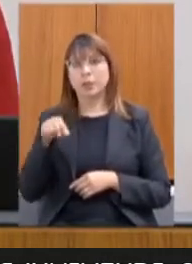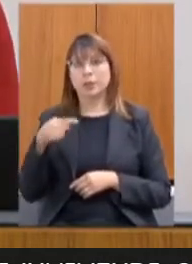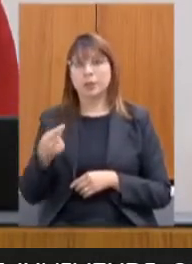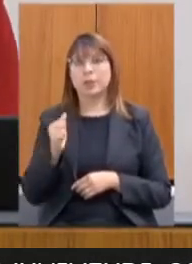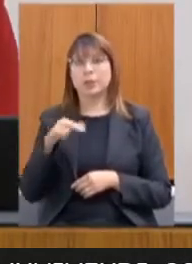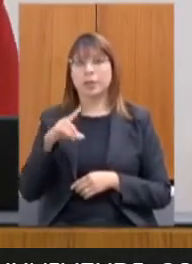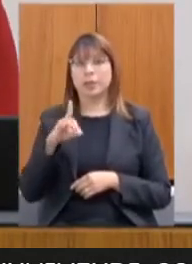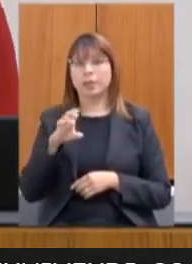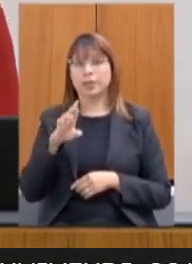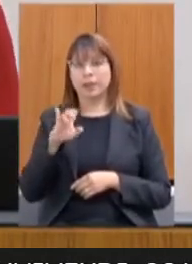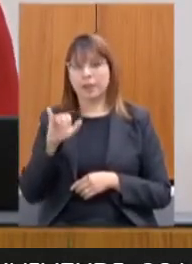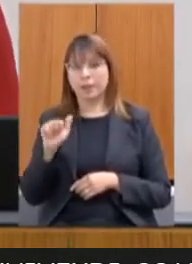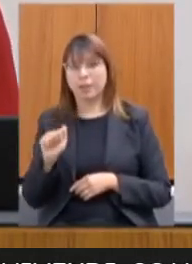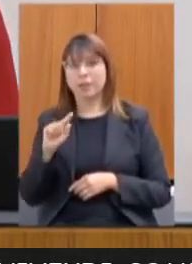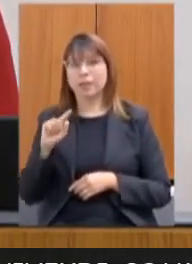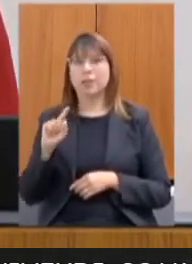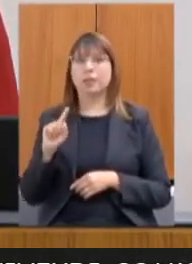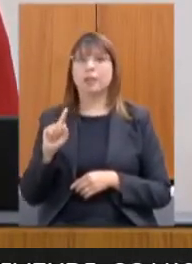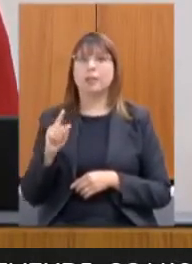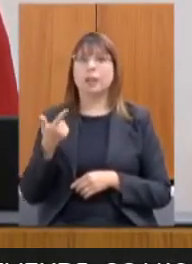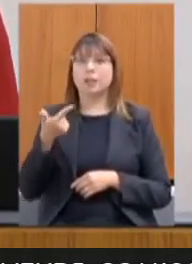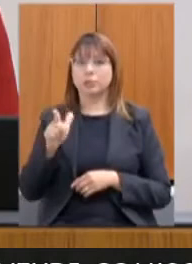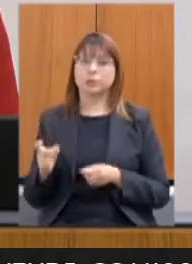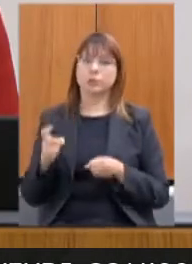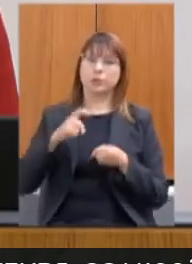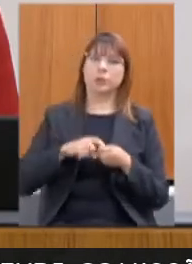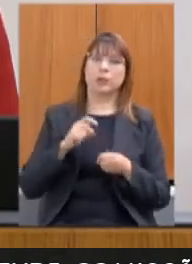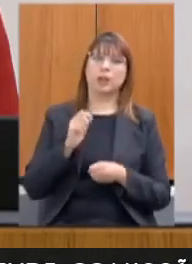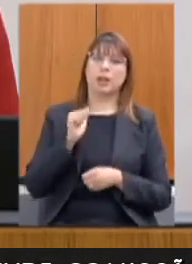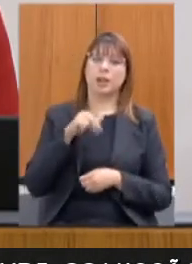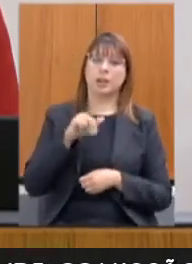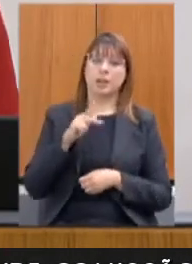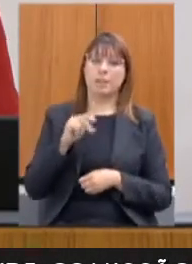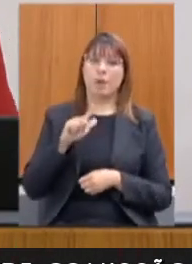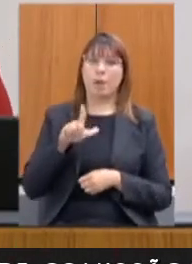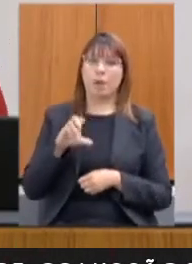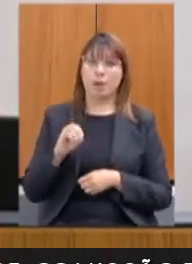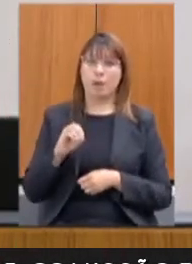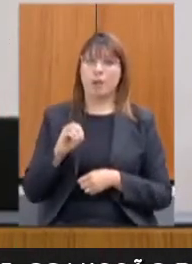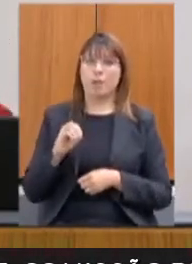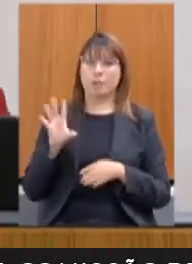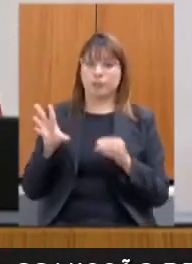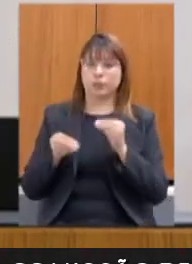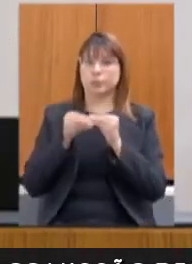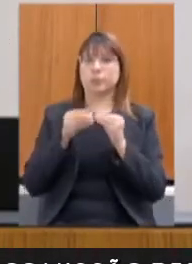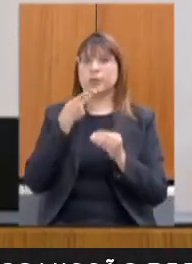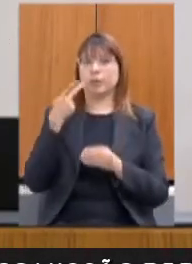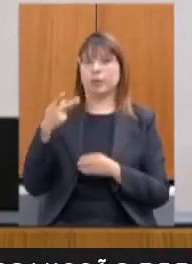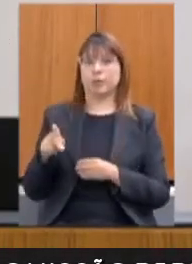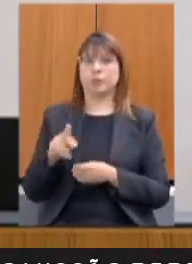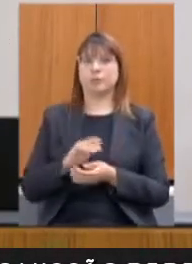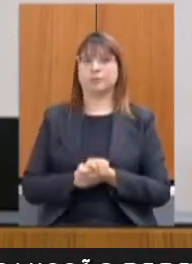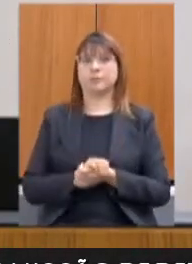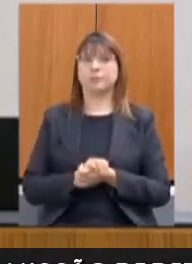depois a André de Jesus e a gente coloca de novo a Ana Paula Siqueira para fazer um complemento na fala. Deputado André Quintão, por favor.